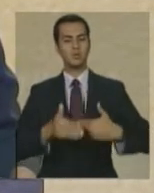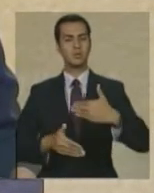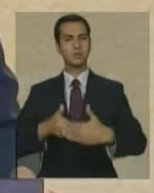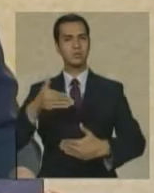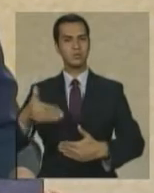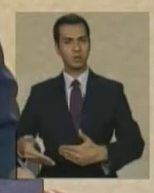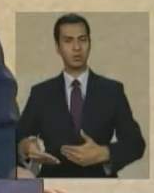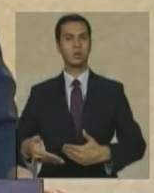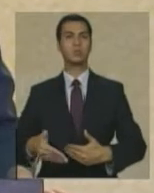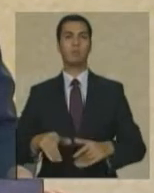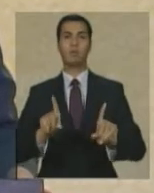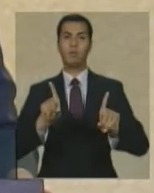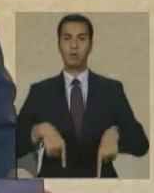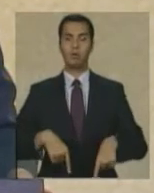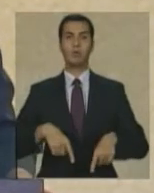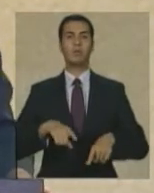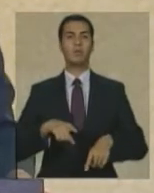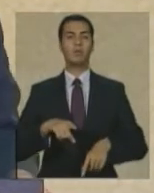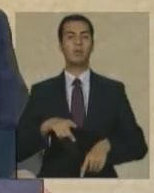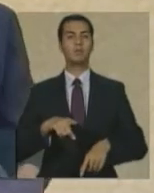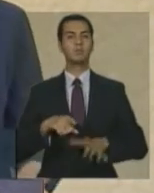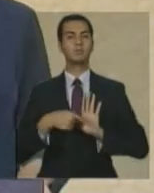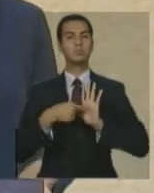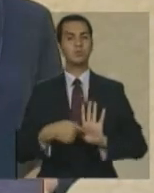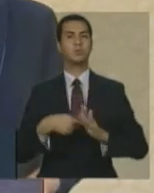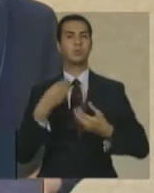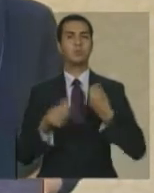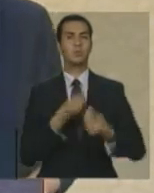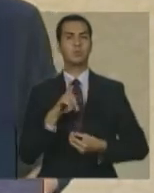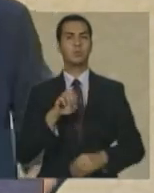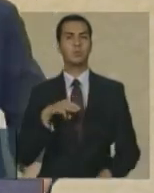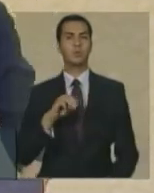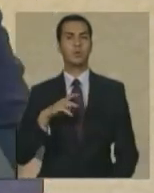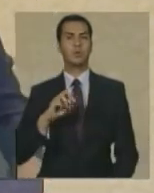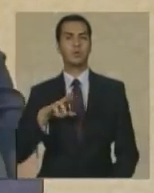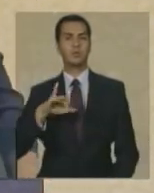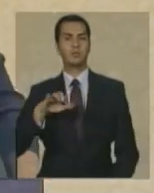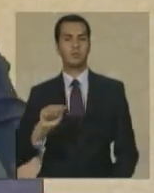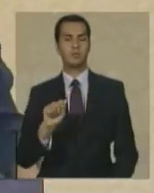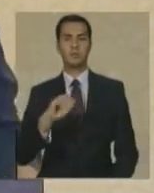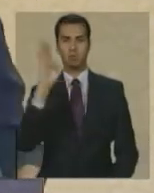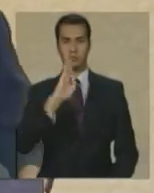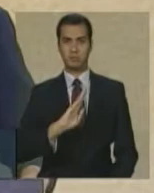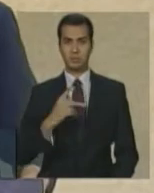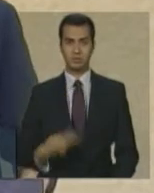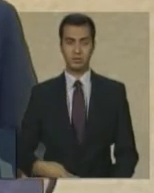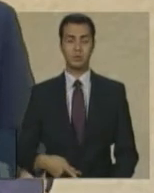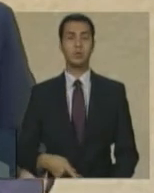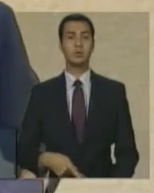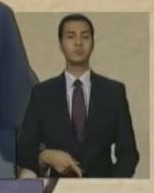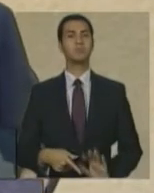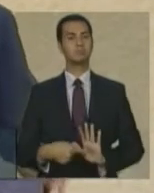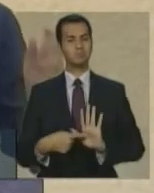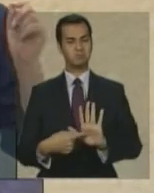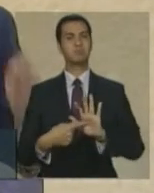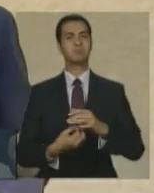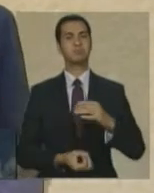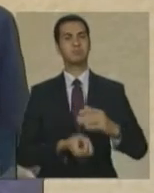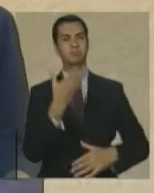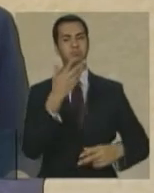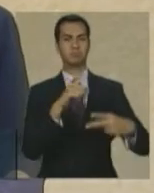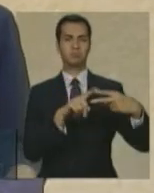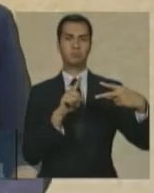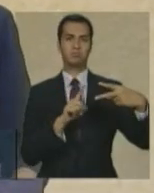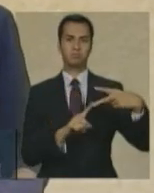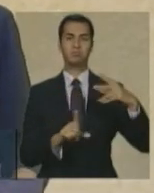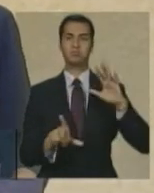fato uma demonstração da maturidade da democracia brasileira produzir essas duas